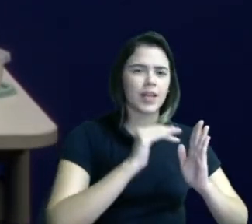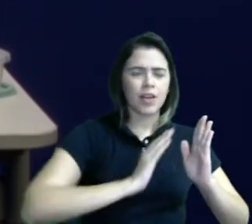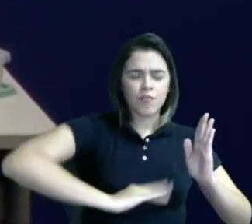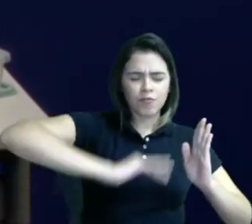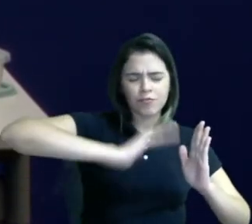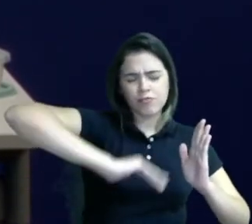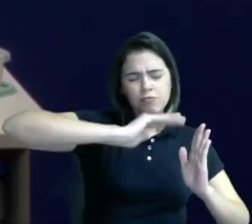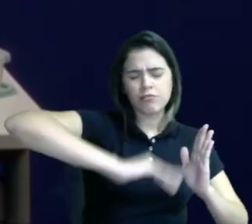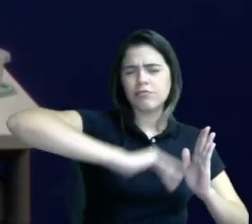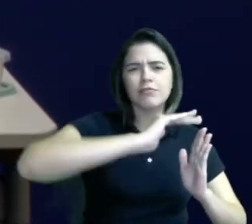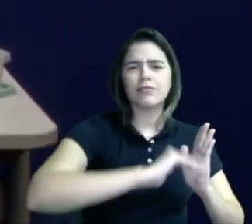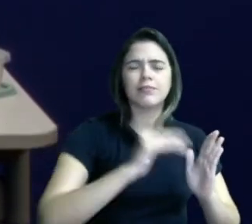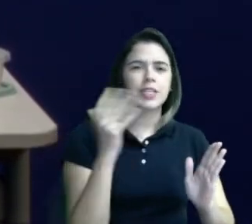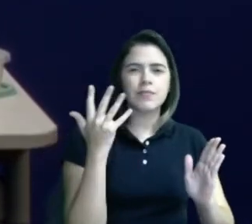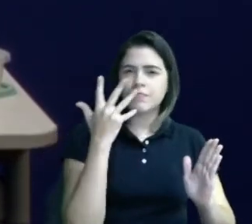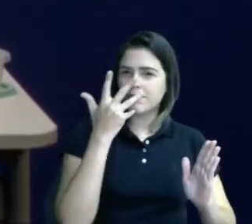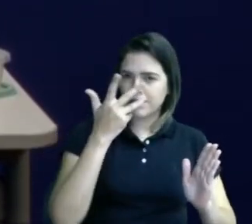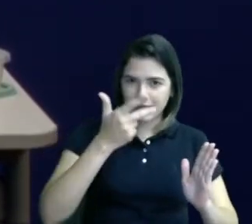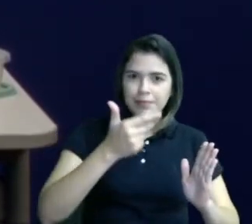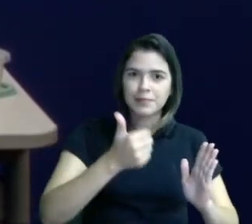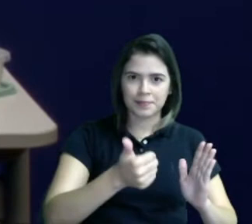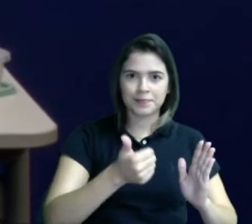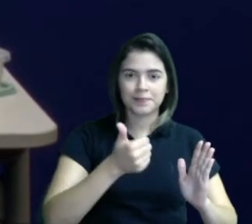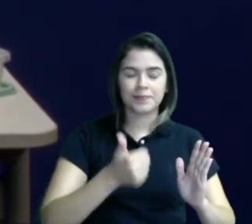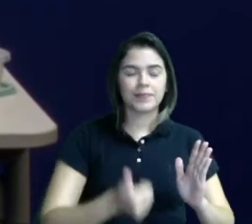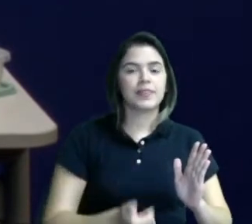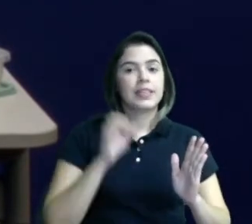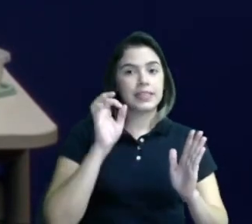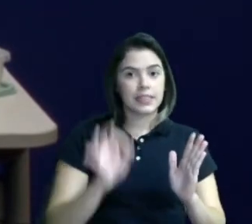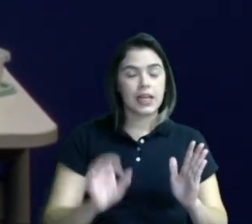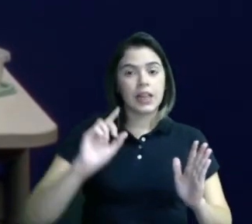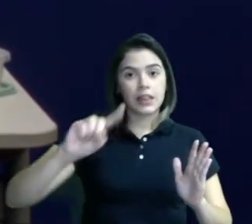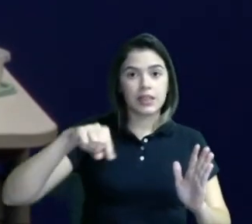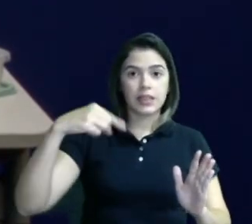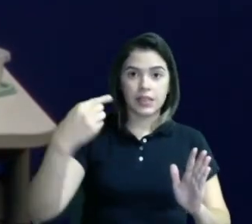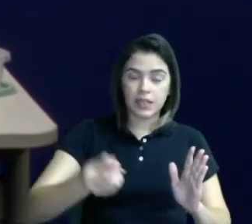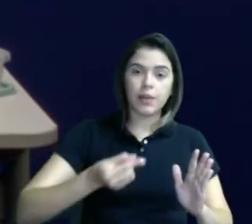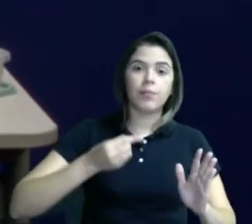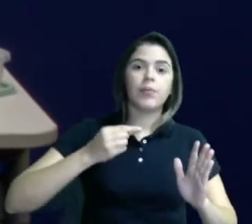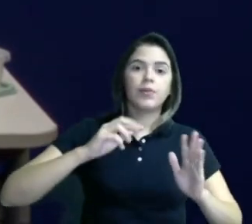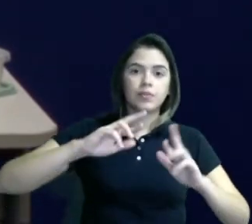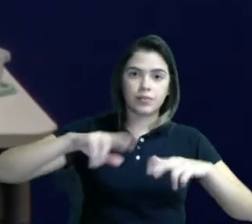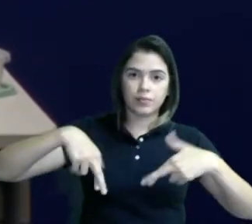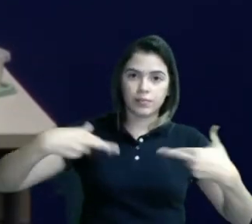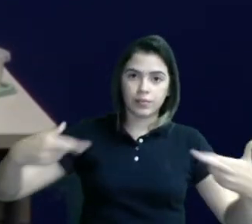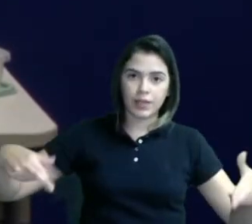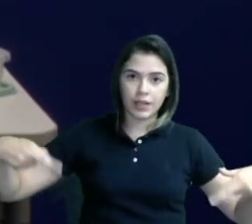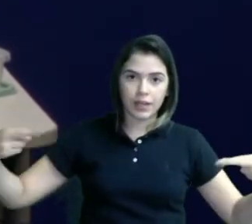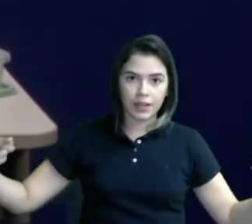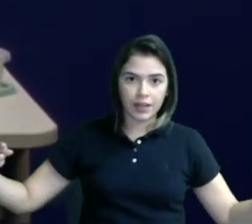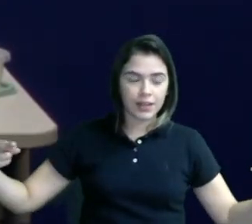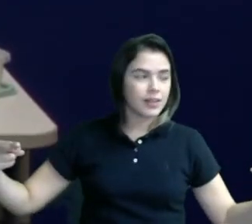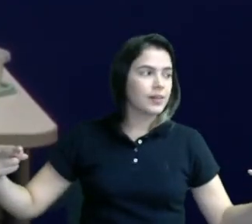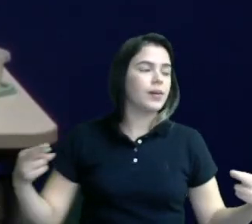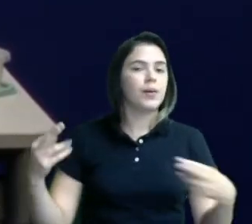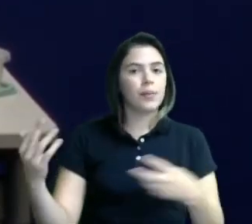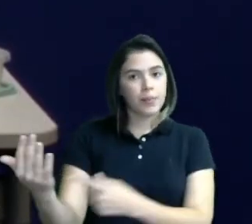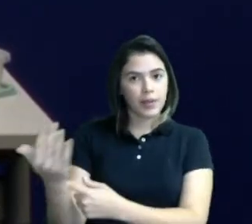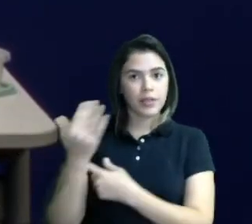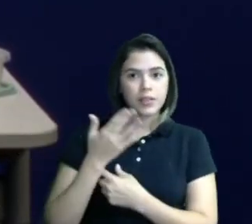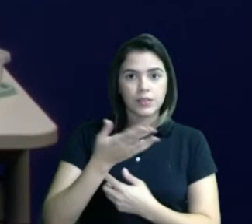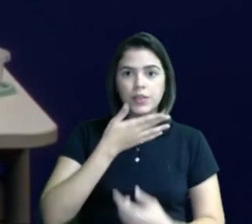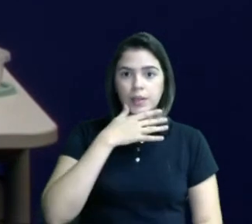bem colorido. Tá certo? Depois, vocês vão pegar um pedaço de barbante. Pede ajuda a